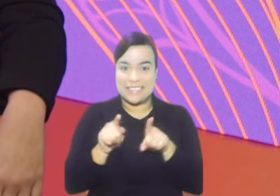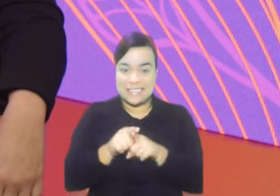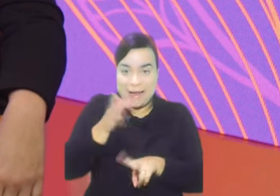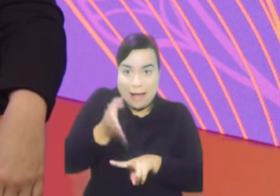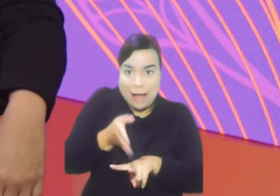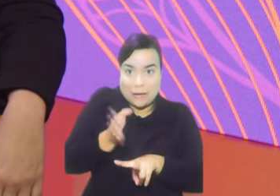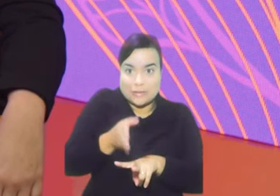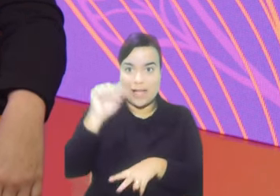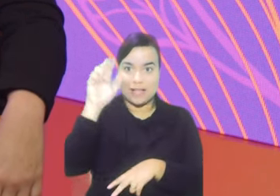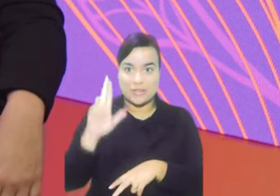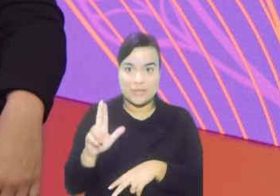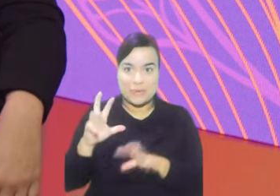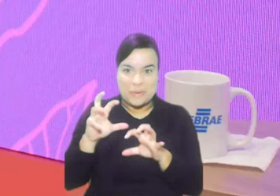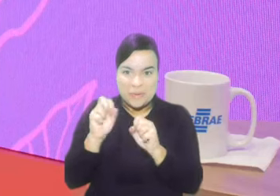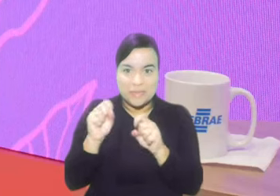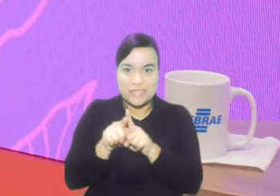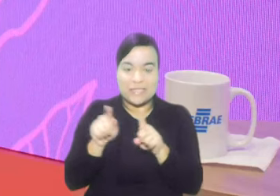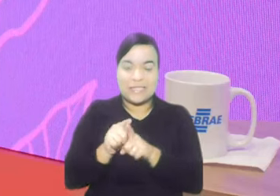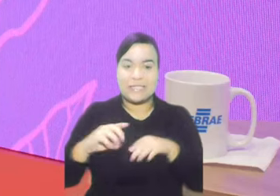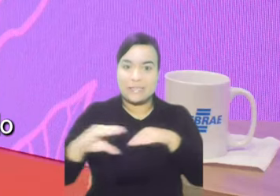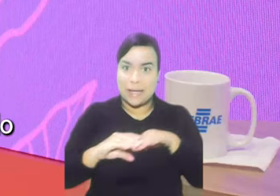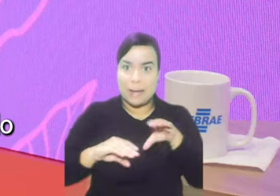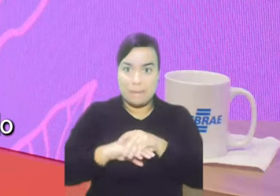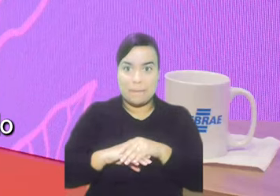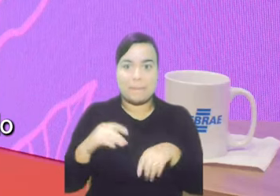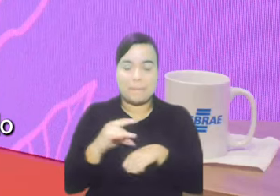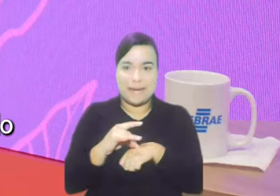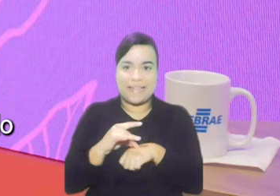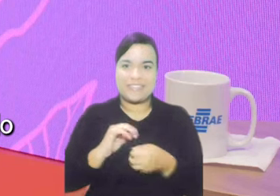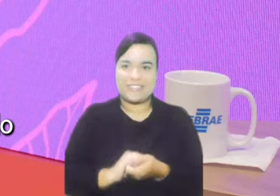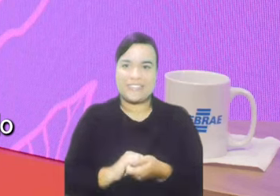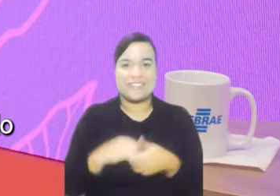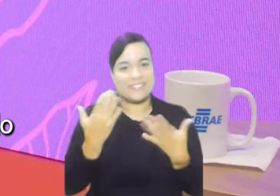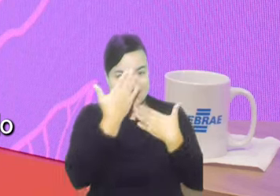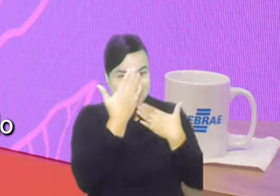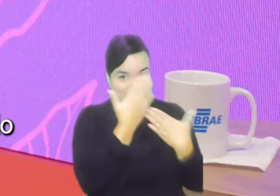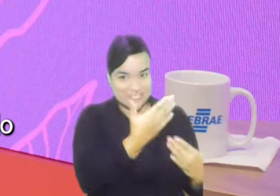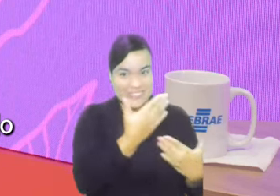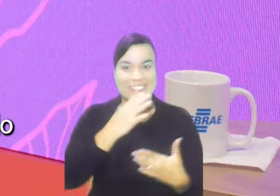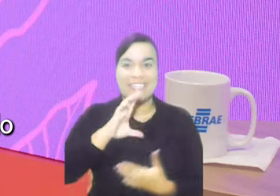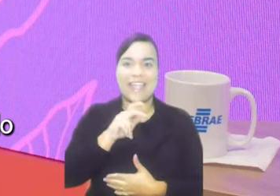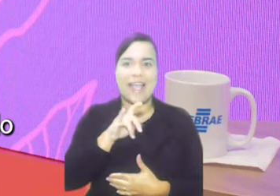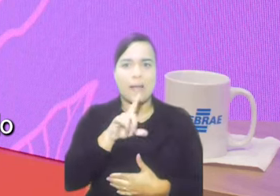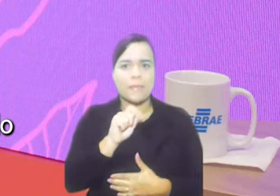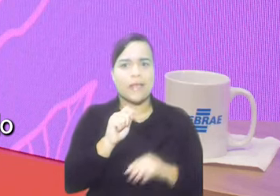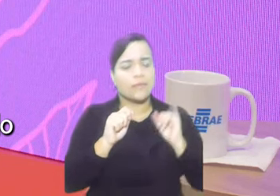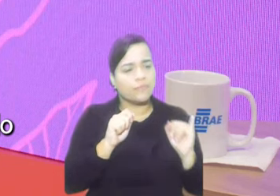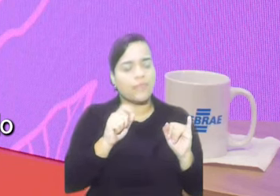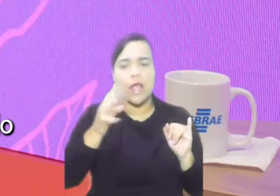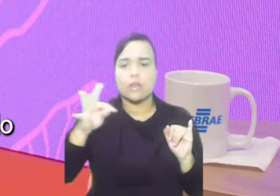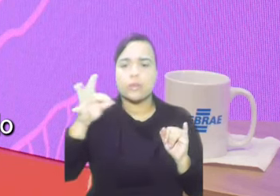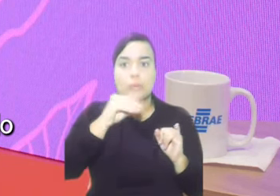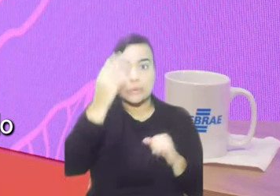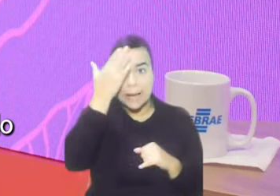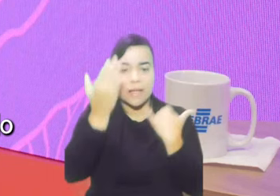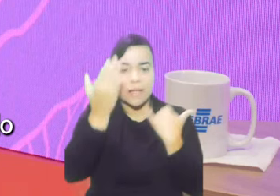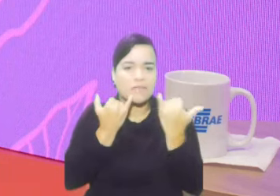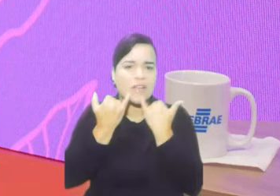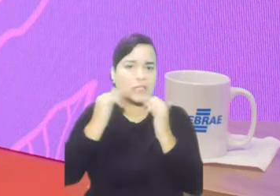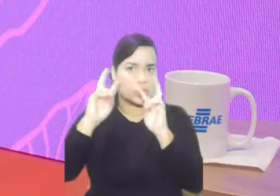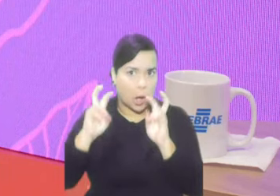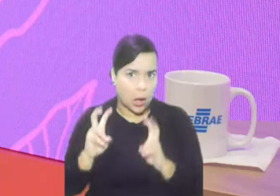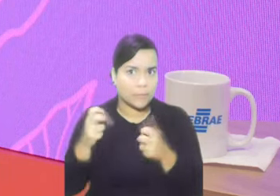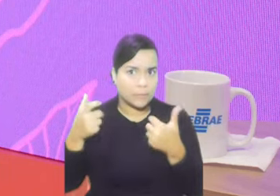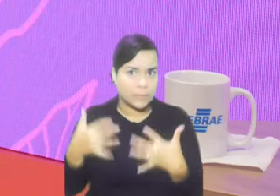sapato preto também. Muito obrigada. E, Camila, para a gente colocar todo mundo no mesmo pé de informação,